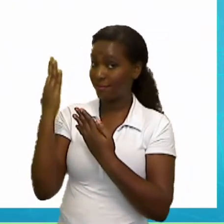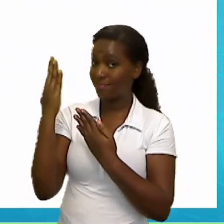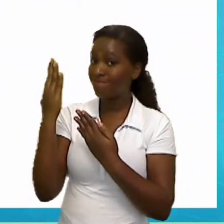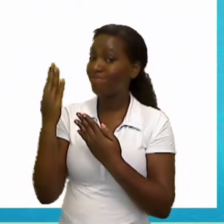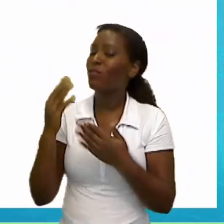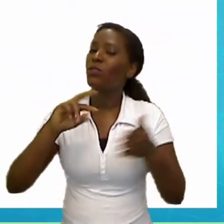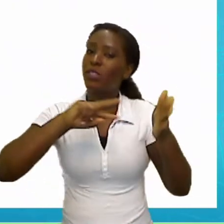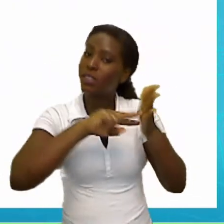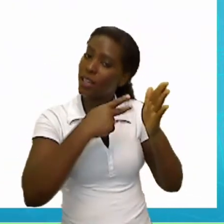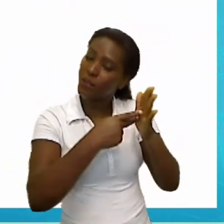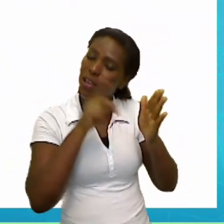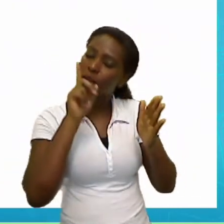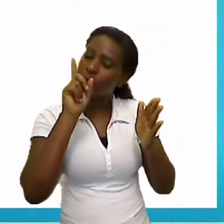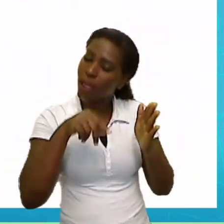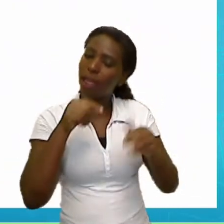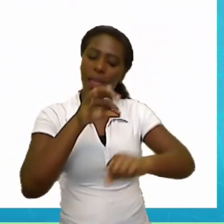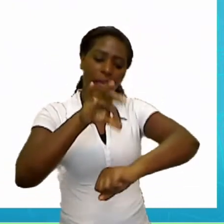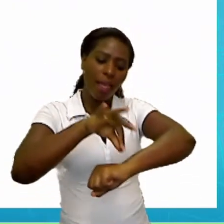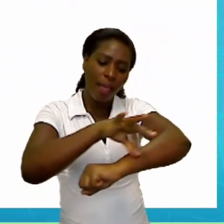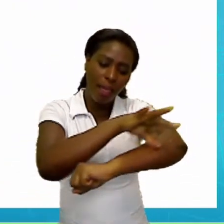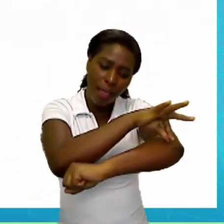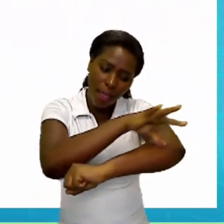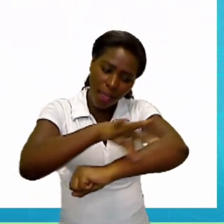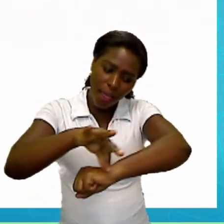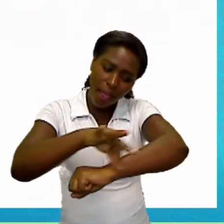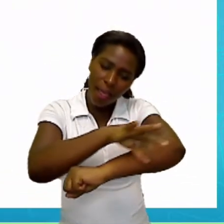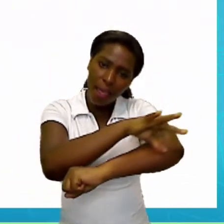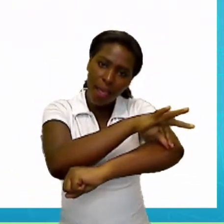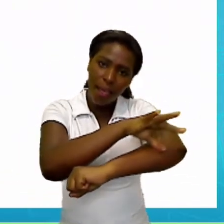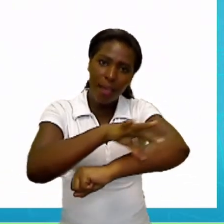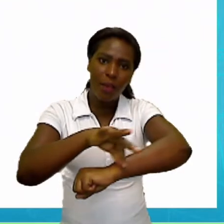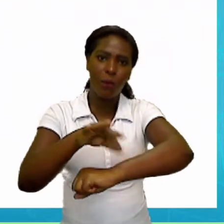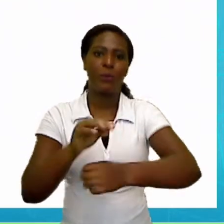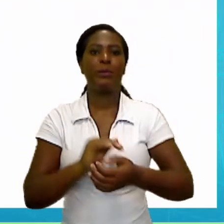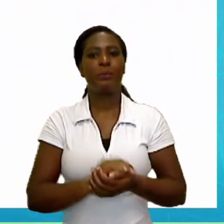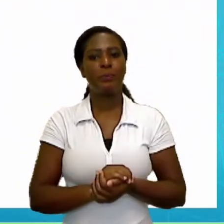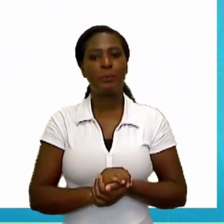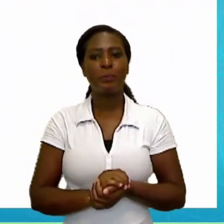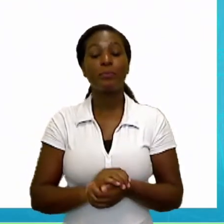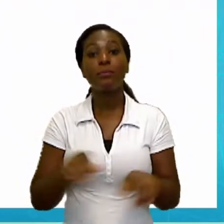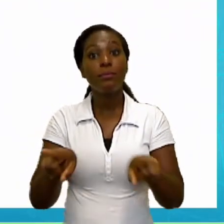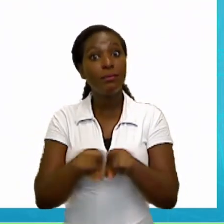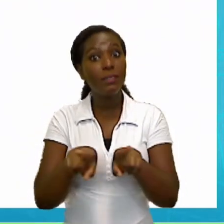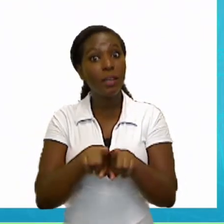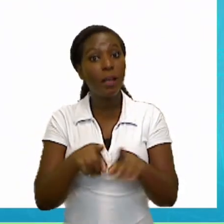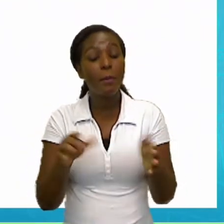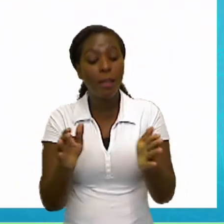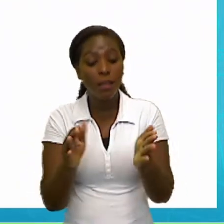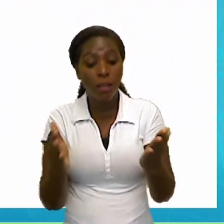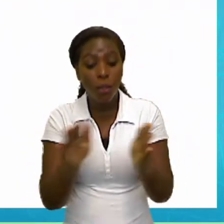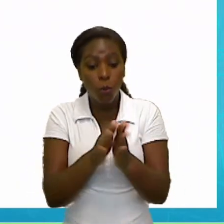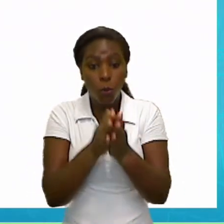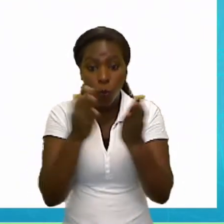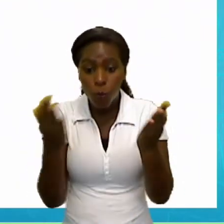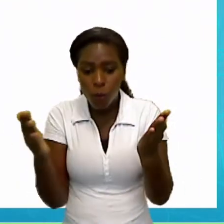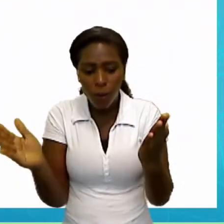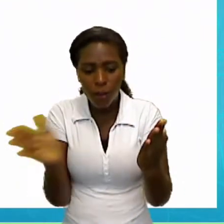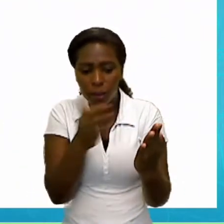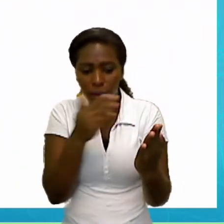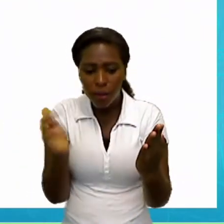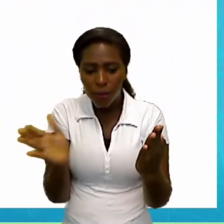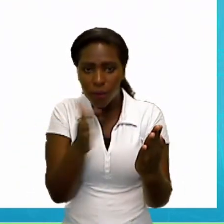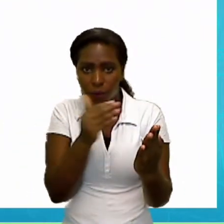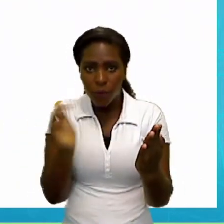Tenho também o livro, que também nós utilizamos muito, né? Em sala de aula. Livro. Book.